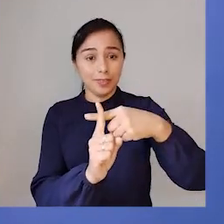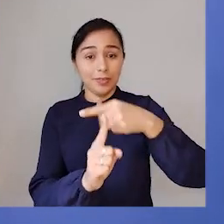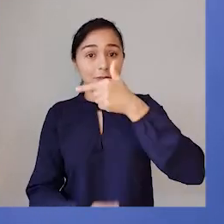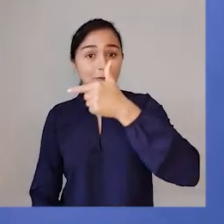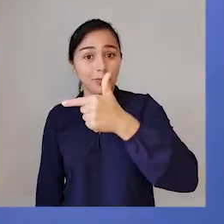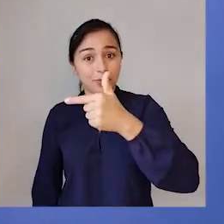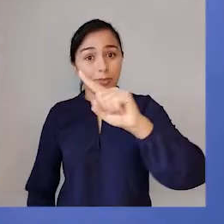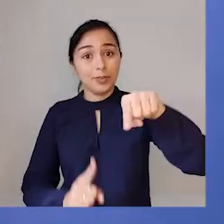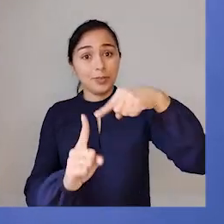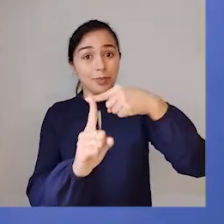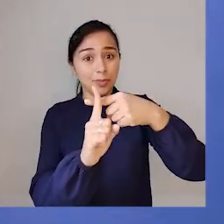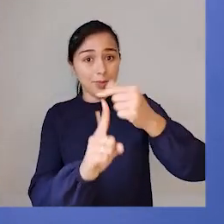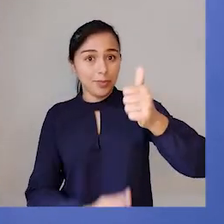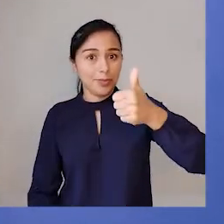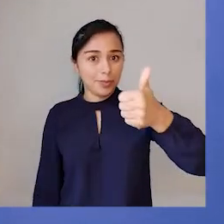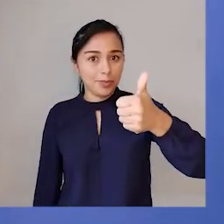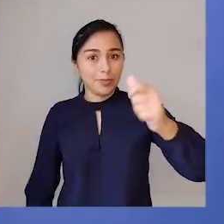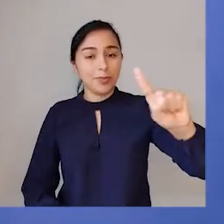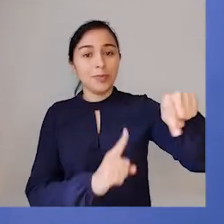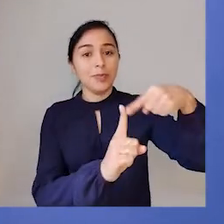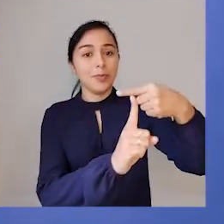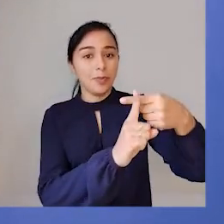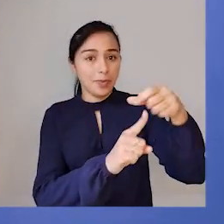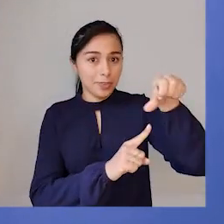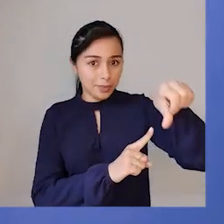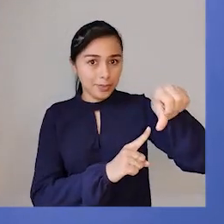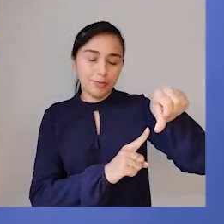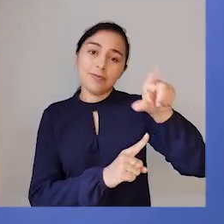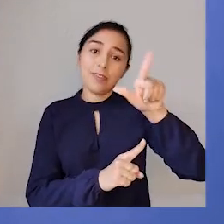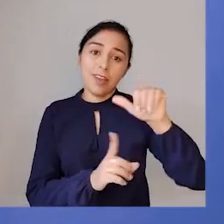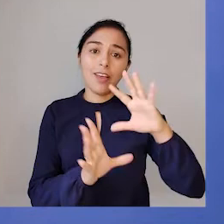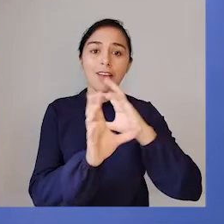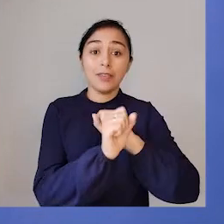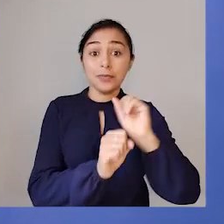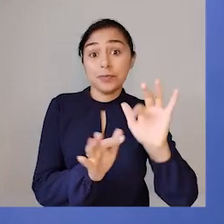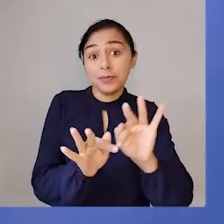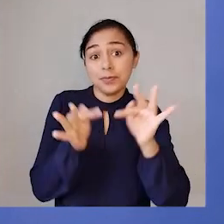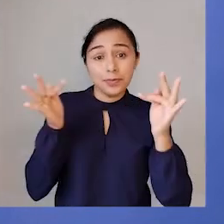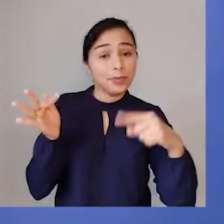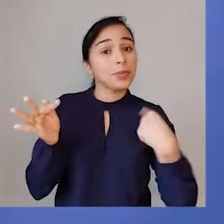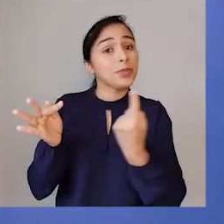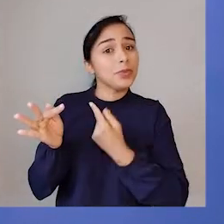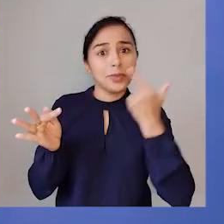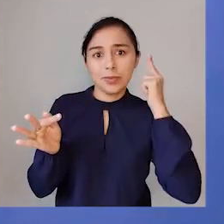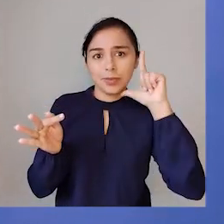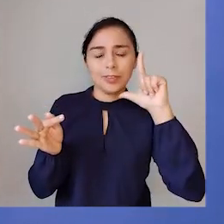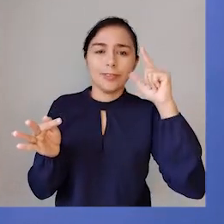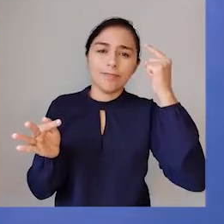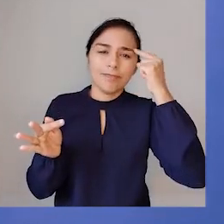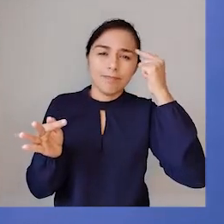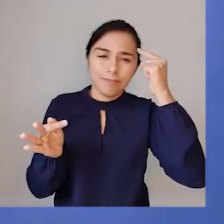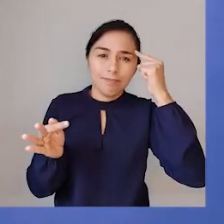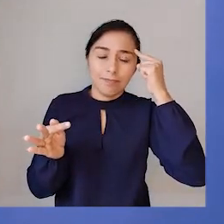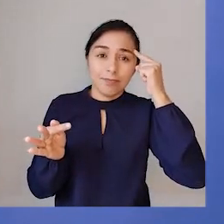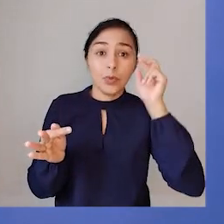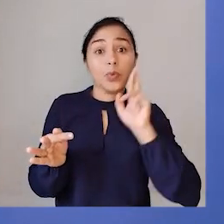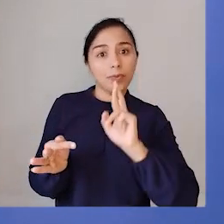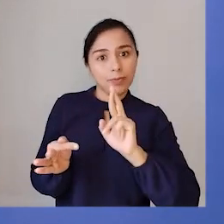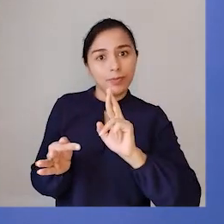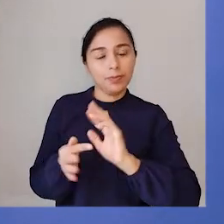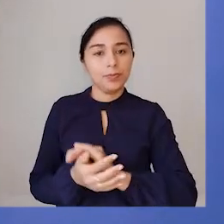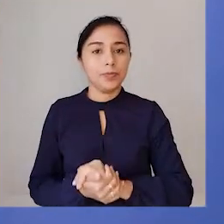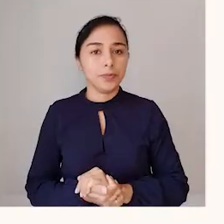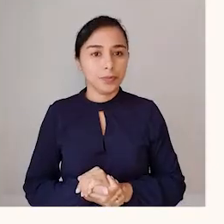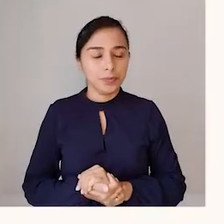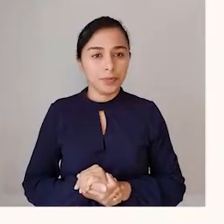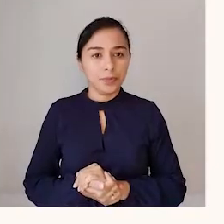Dois mais um, mais nove. Uma adição simples, que a gente consegue fazer raciocinando, né? A gente consegue fazer